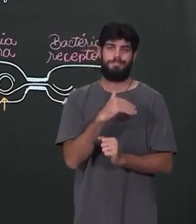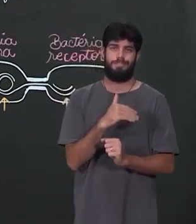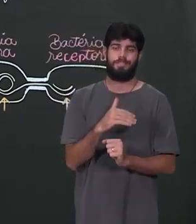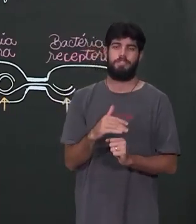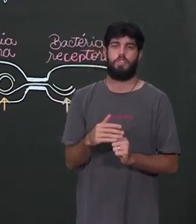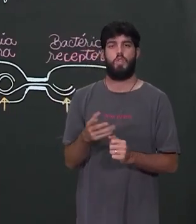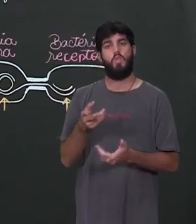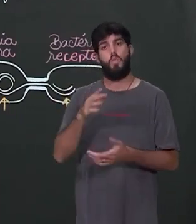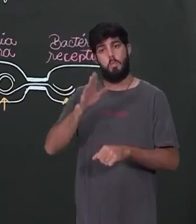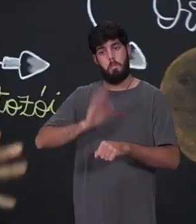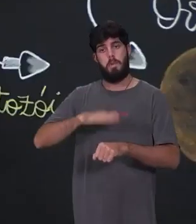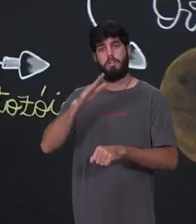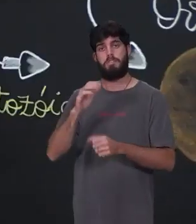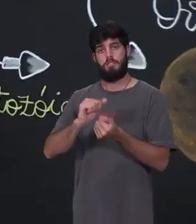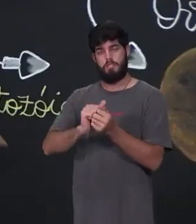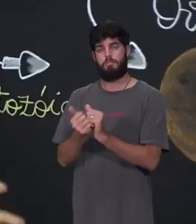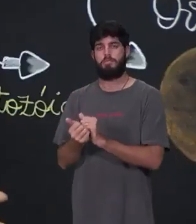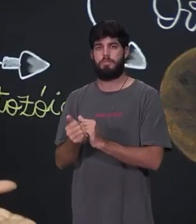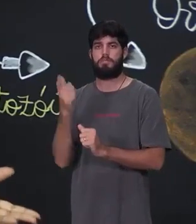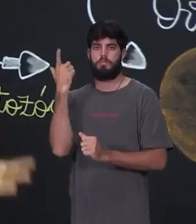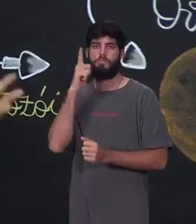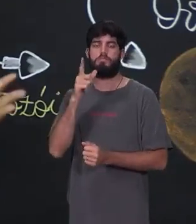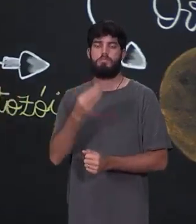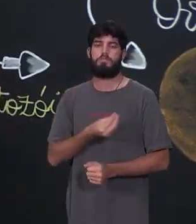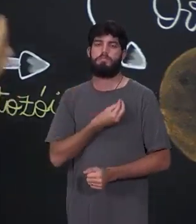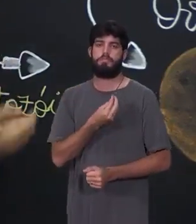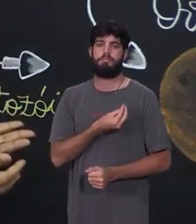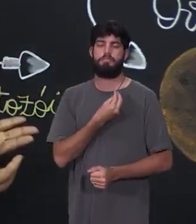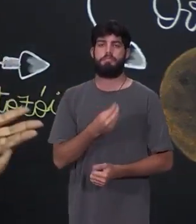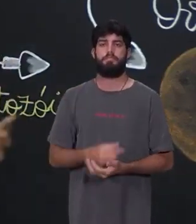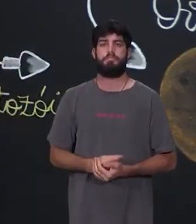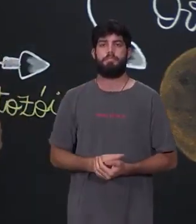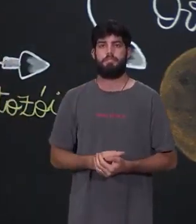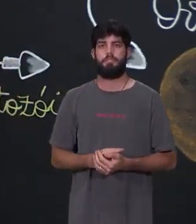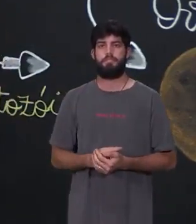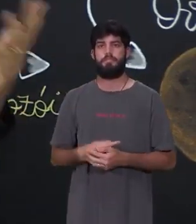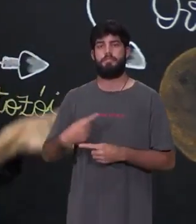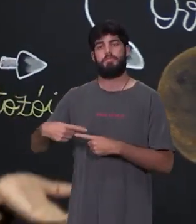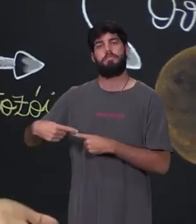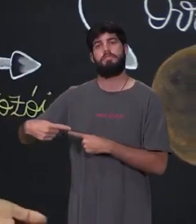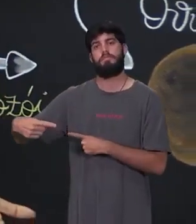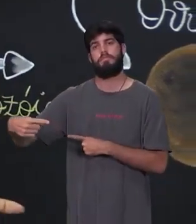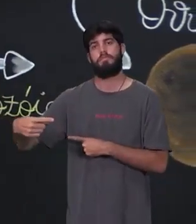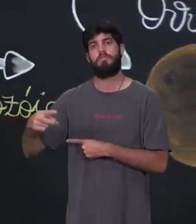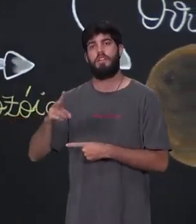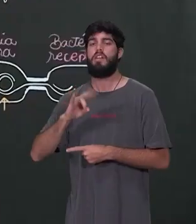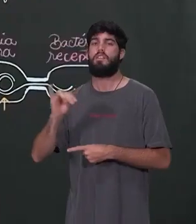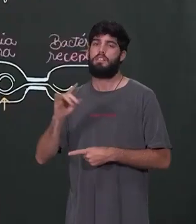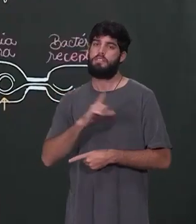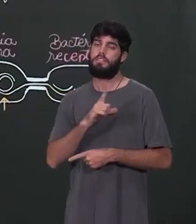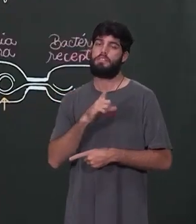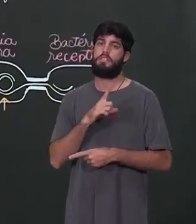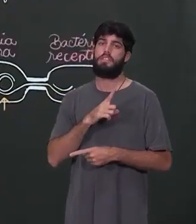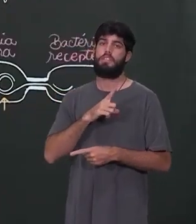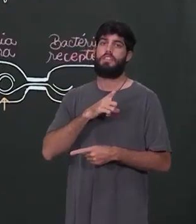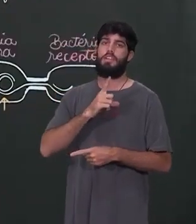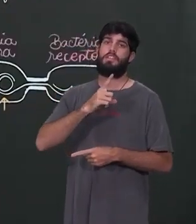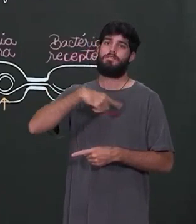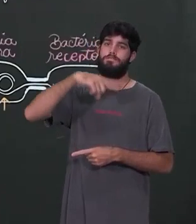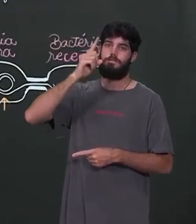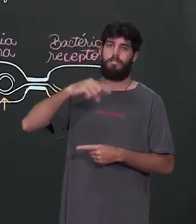adaptado, ele vai sobreviver. Entende, então, que a reprodução sexual, ela me garante uma variabilidade genética, isso é muito bom.